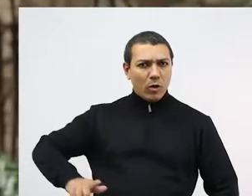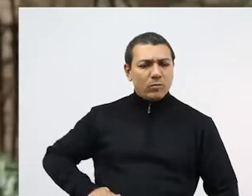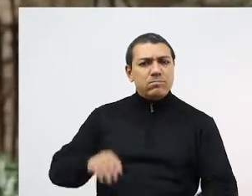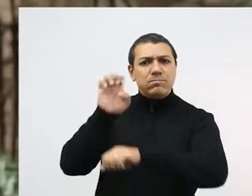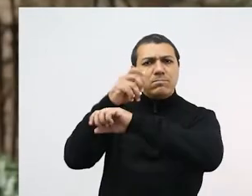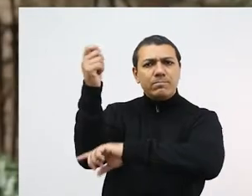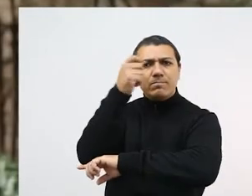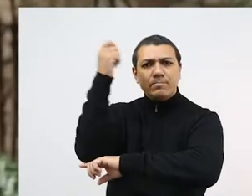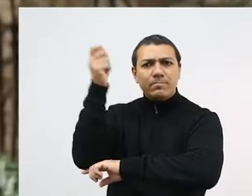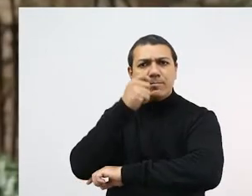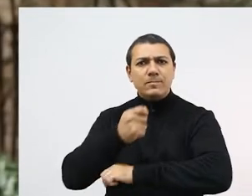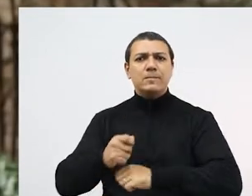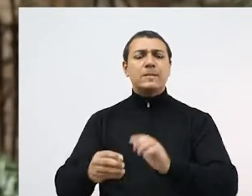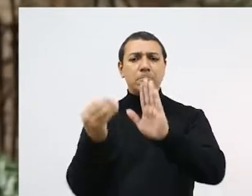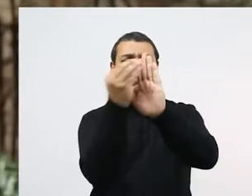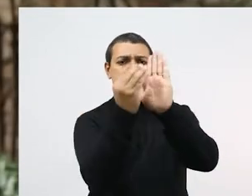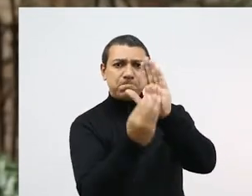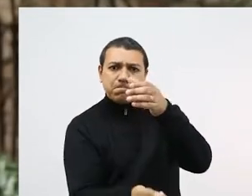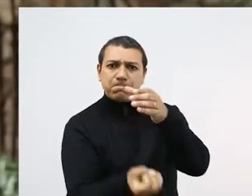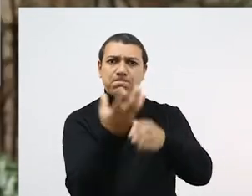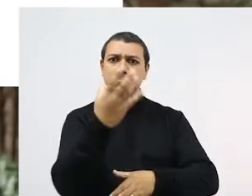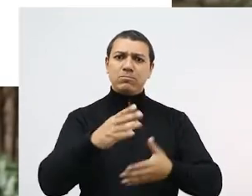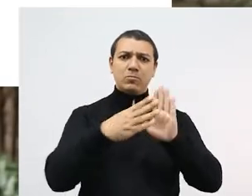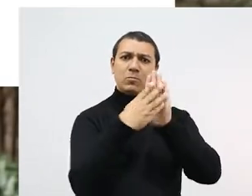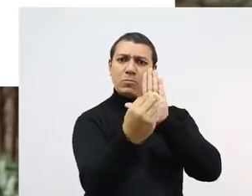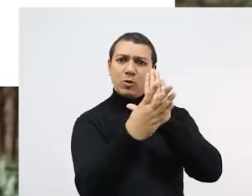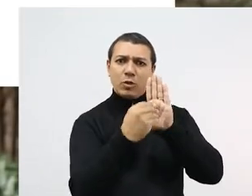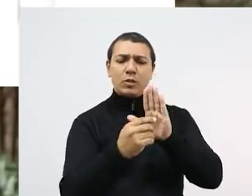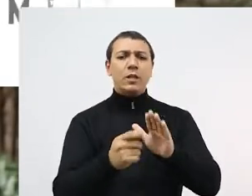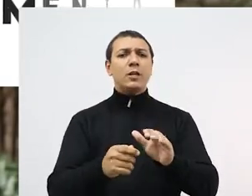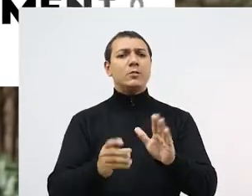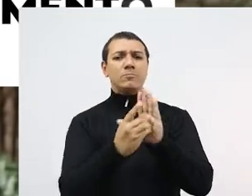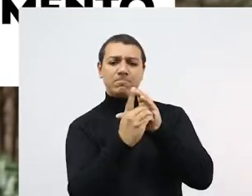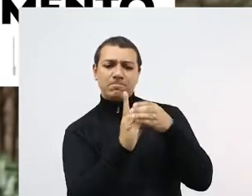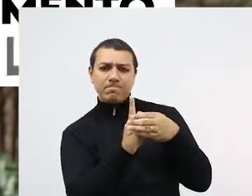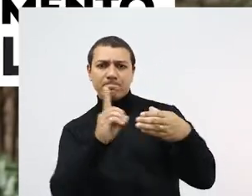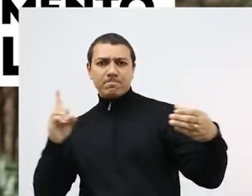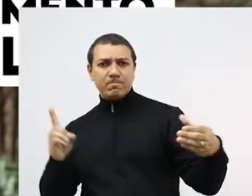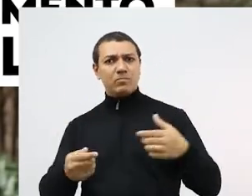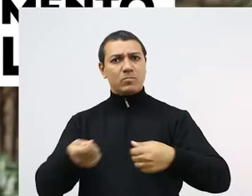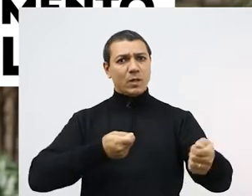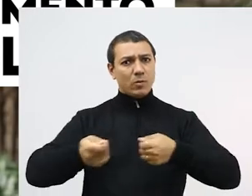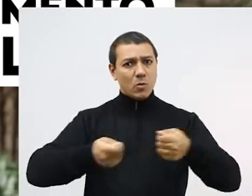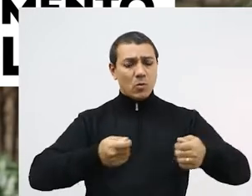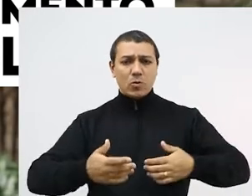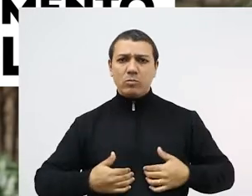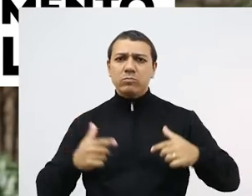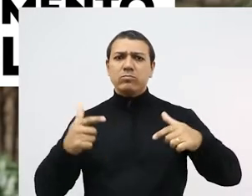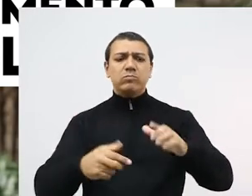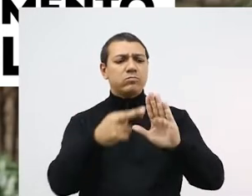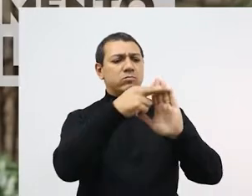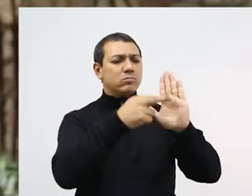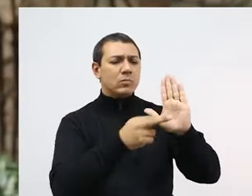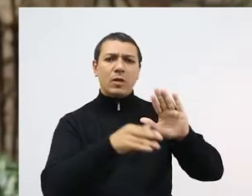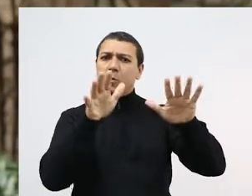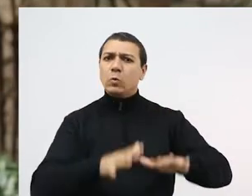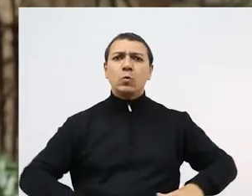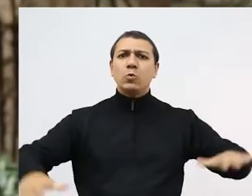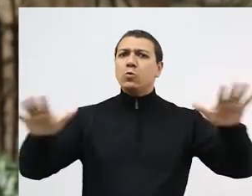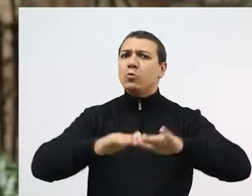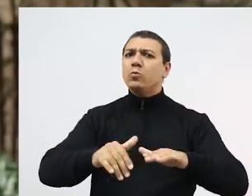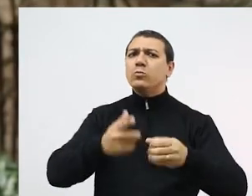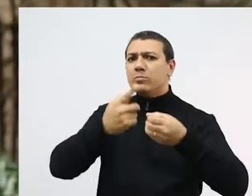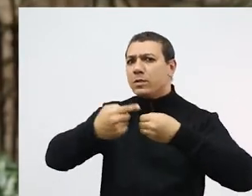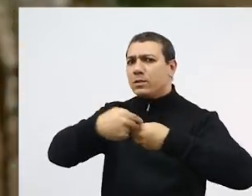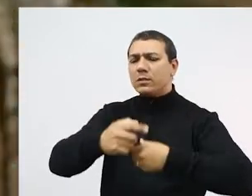O Governo do Estado está implementando um modelo de distanciamento controlado, que na prática define as regras para o funcionamento de quase